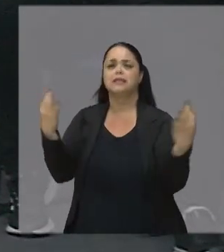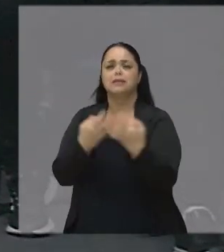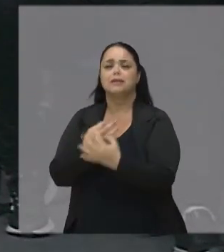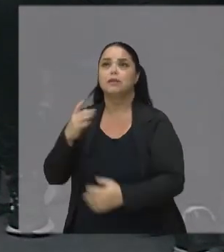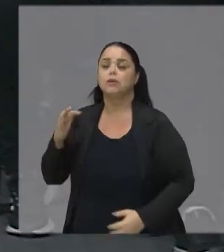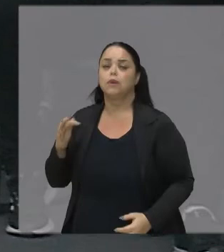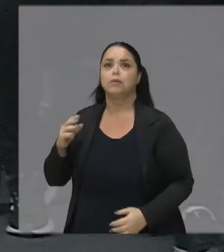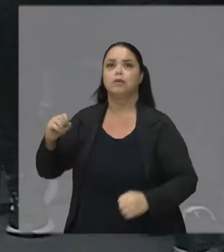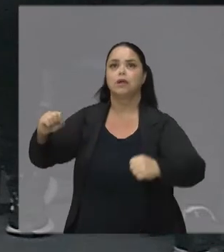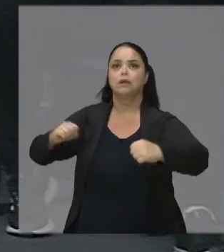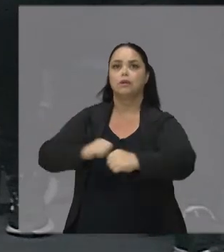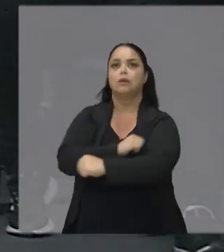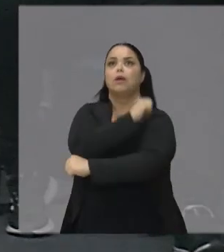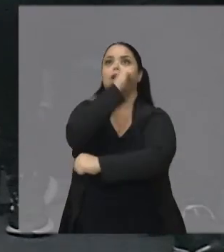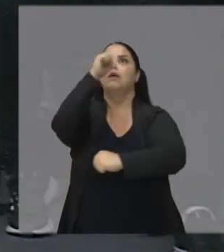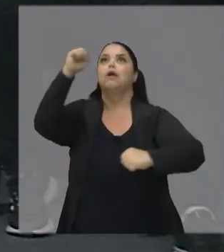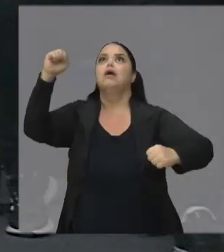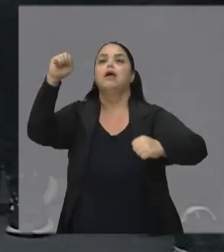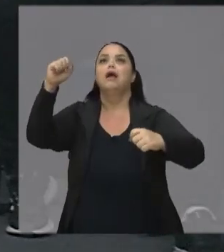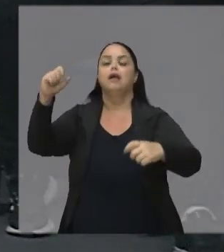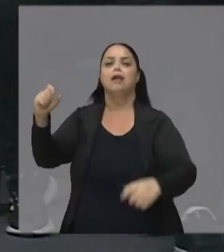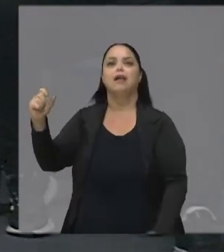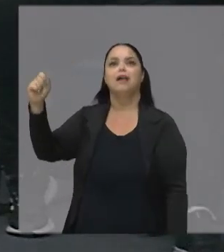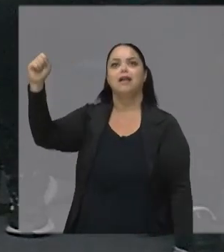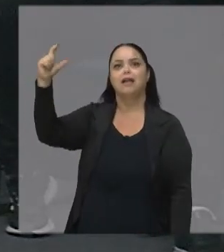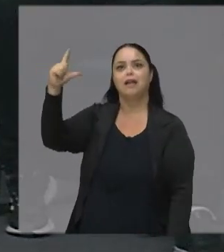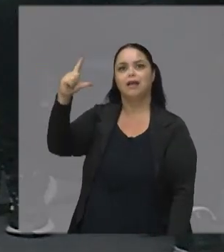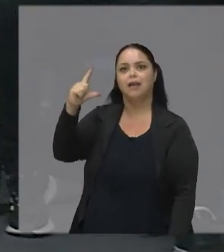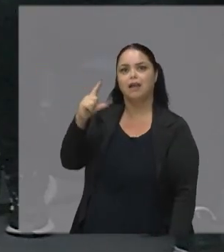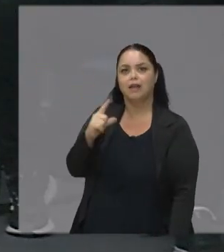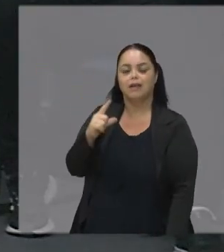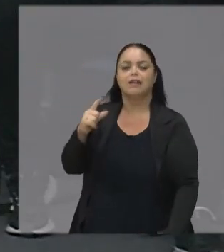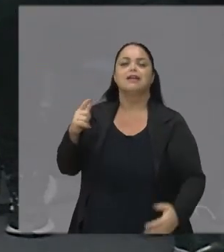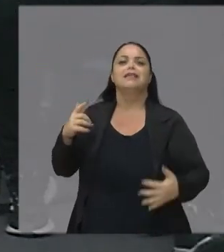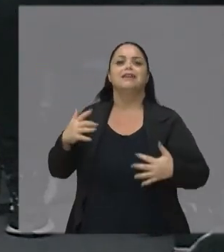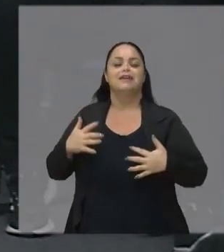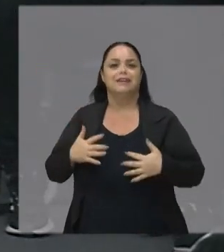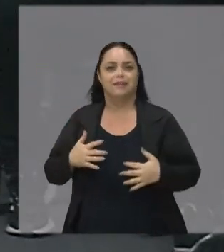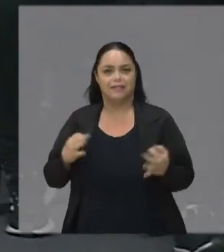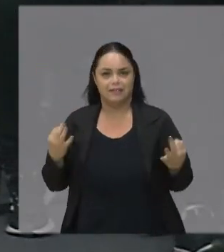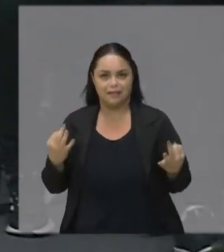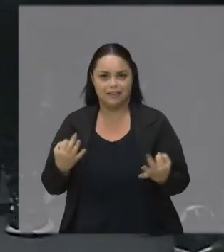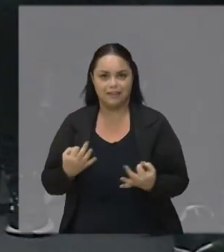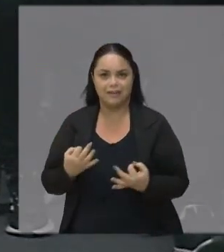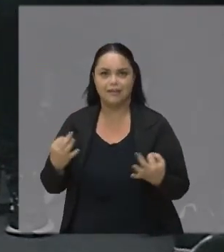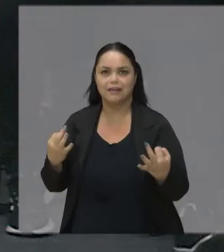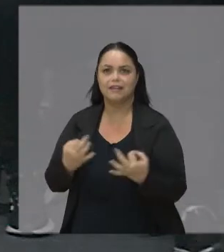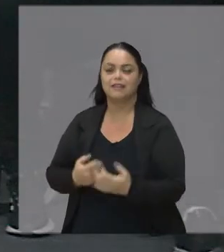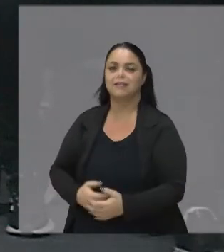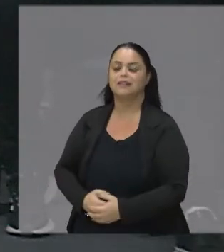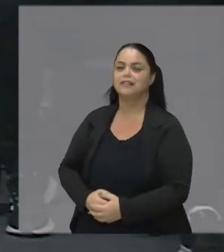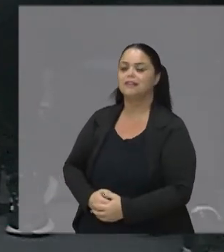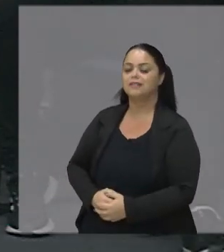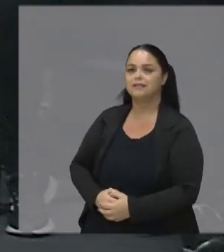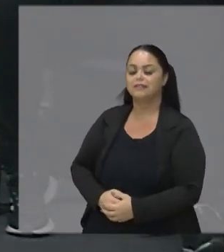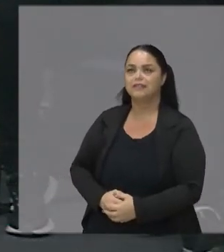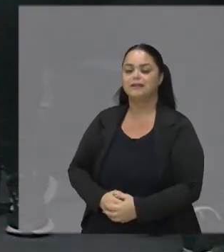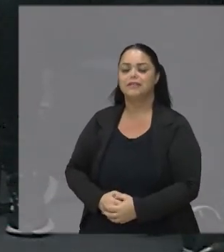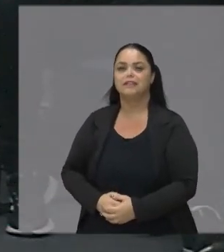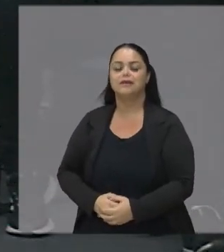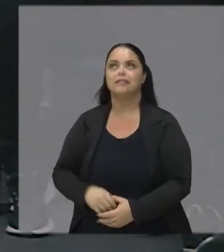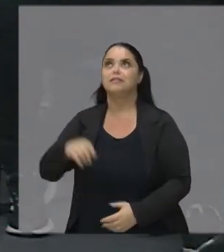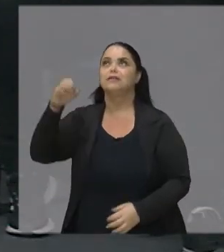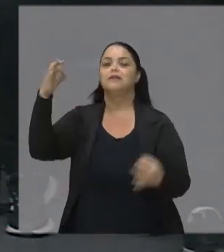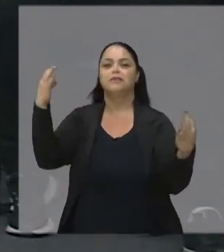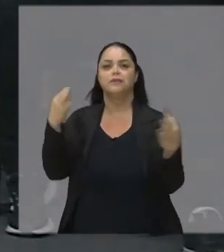Tão certo como Amanhã Que se levanta